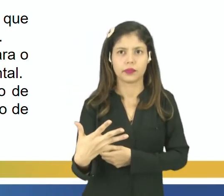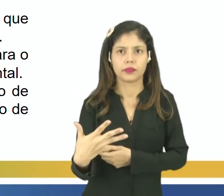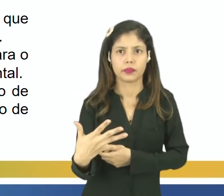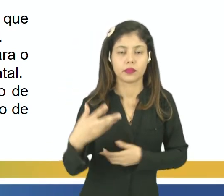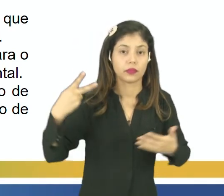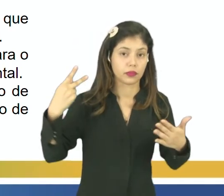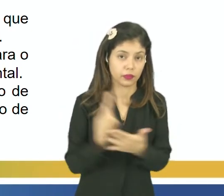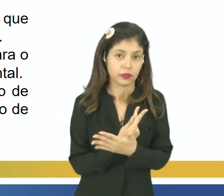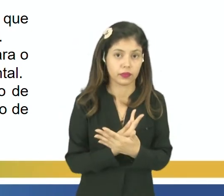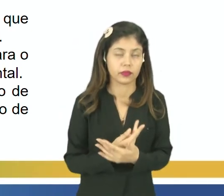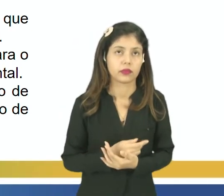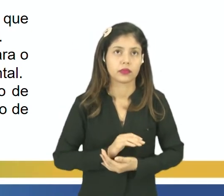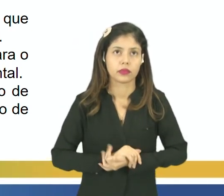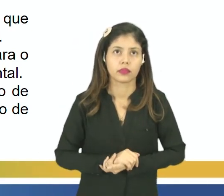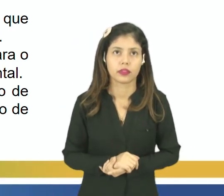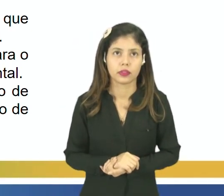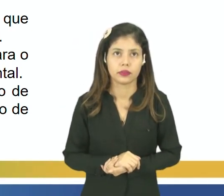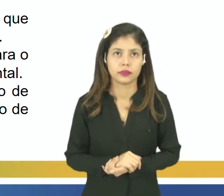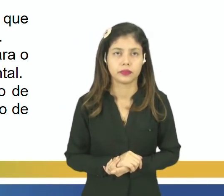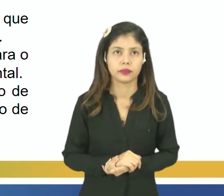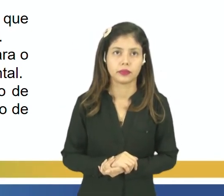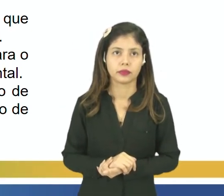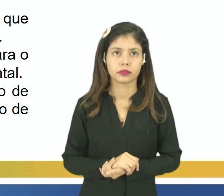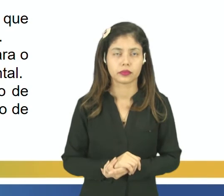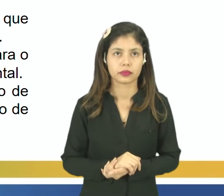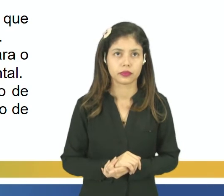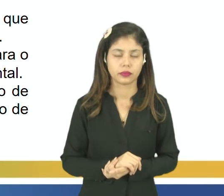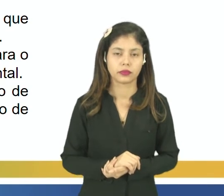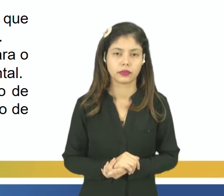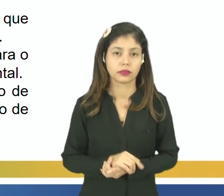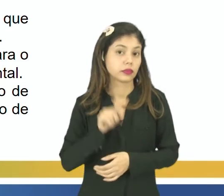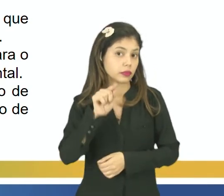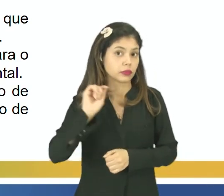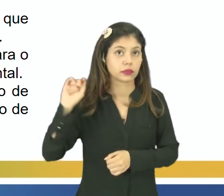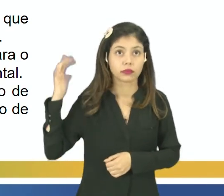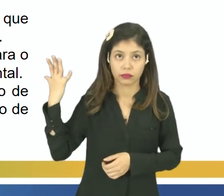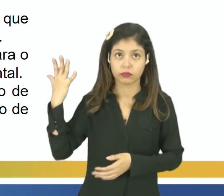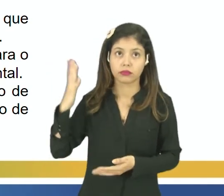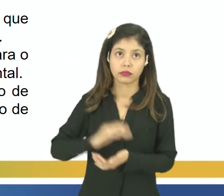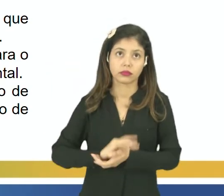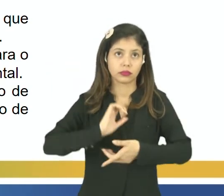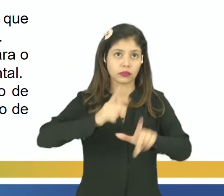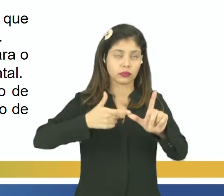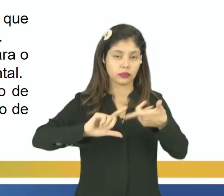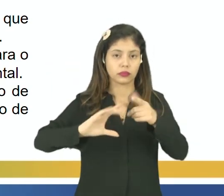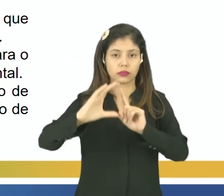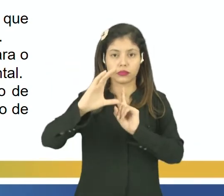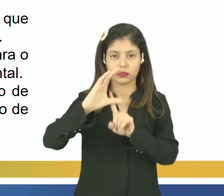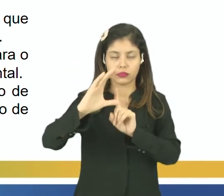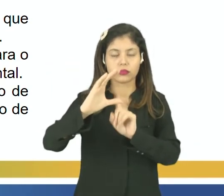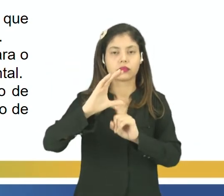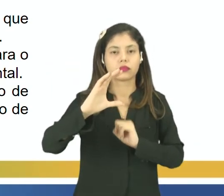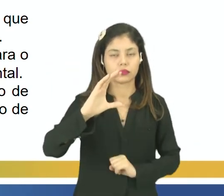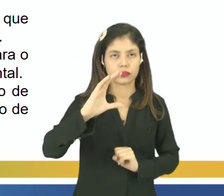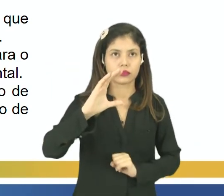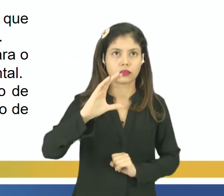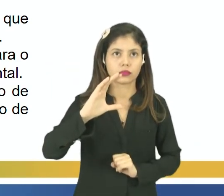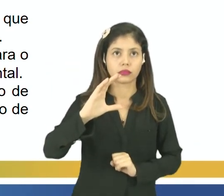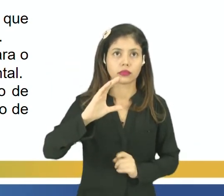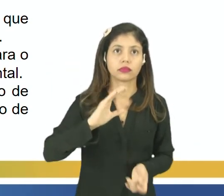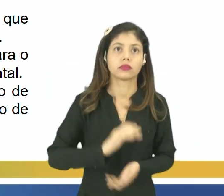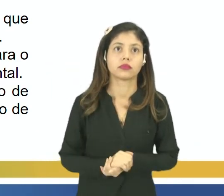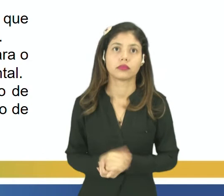incorreta? Qual delas é a única errada? Nesse caso, a única errada é a que traz o seguinte,